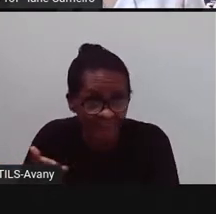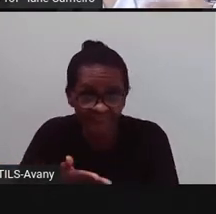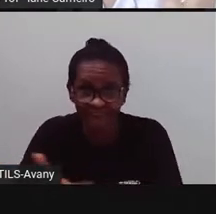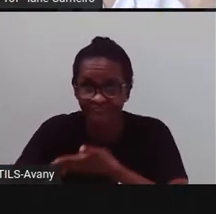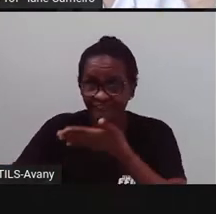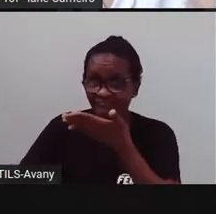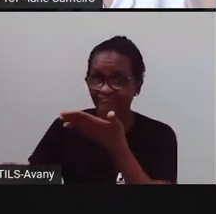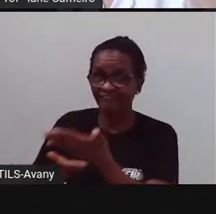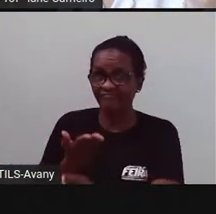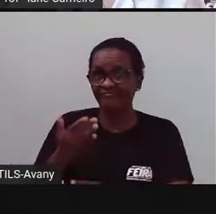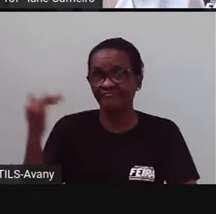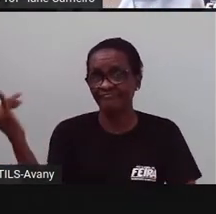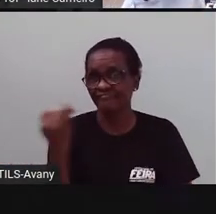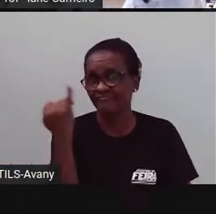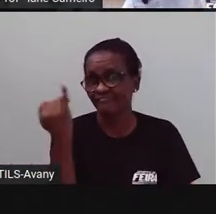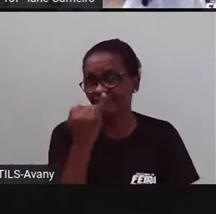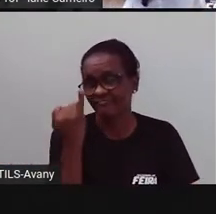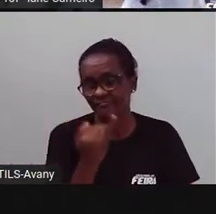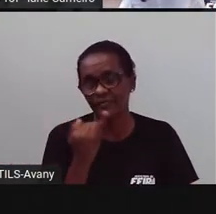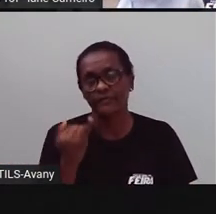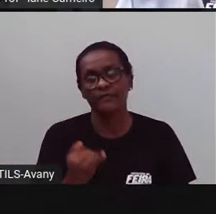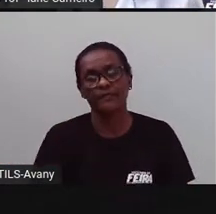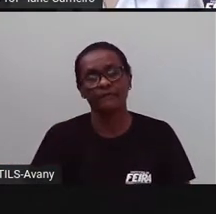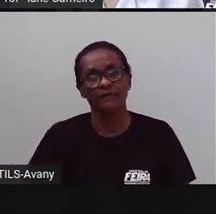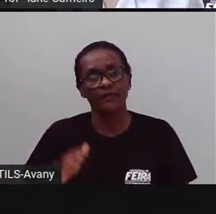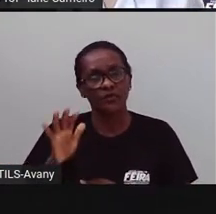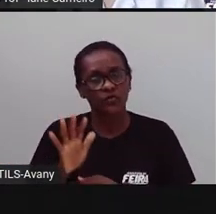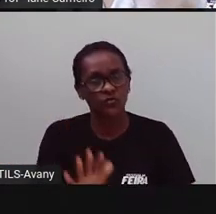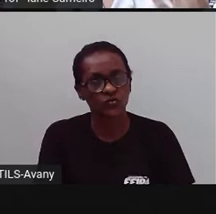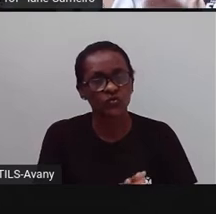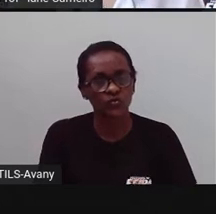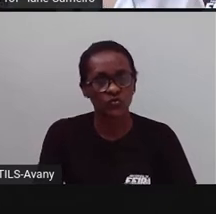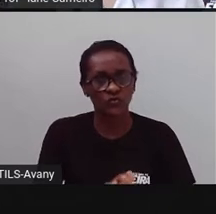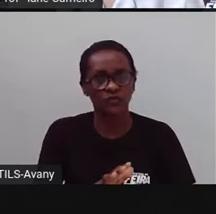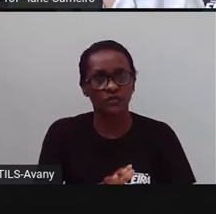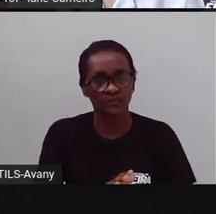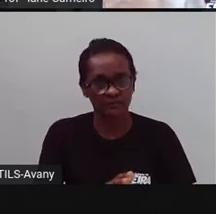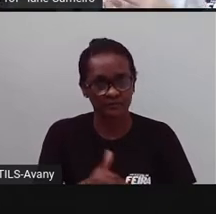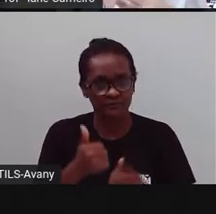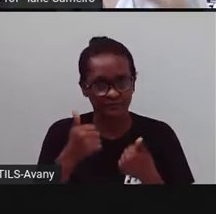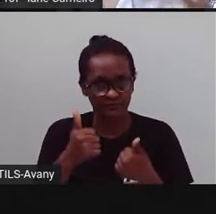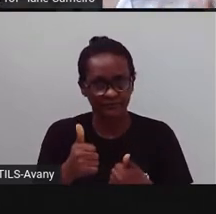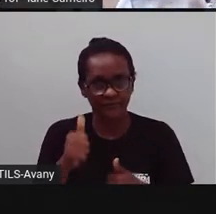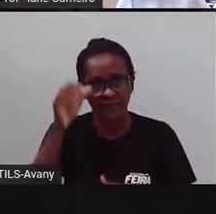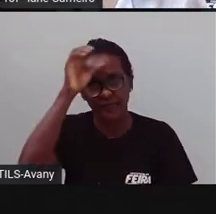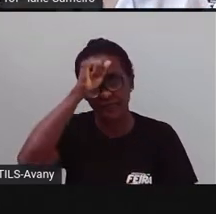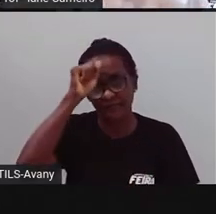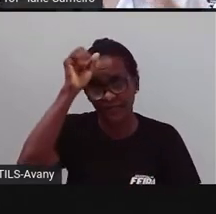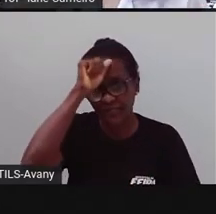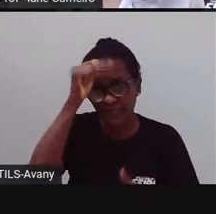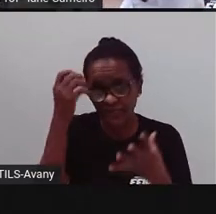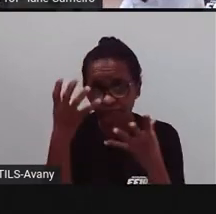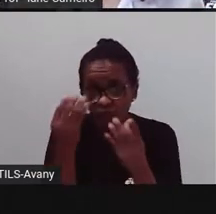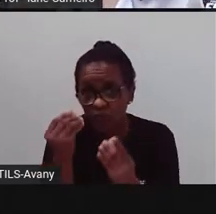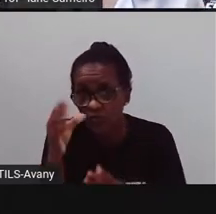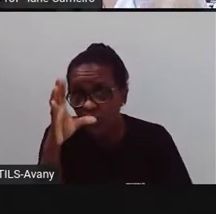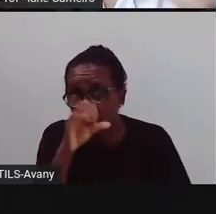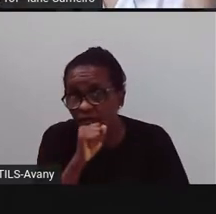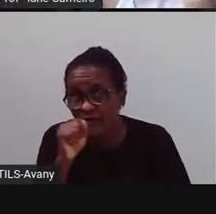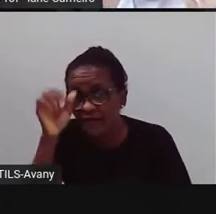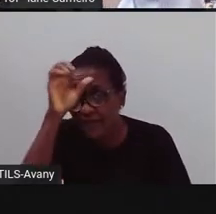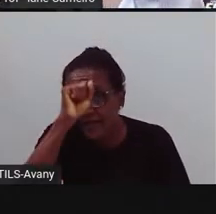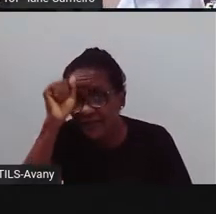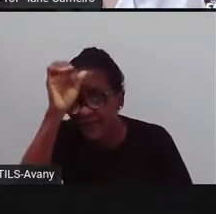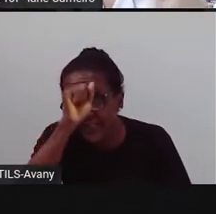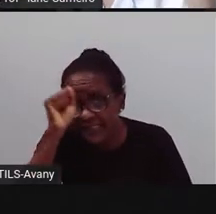lugares que promovem educação para vocês, né? São lugares que são gratuitos, a gente não paga para entrar, então a gente